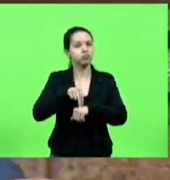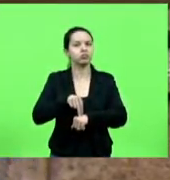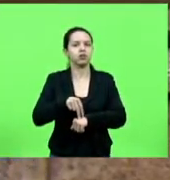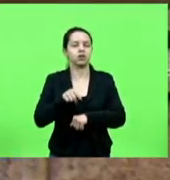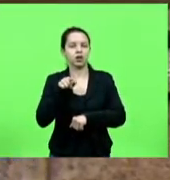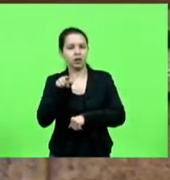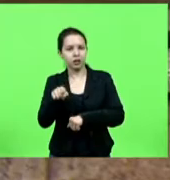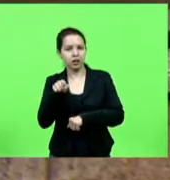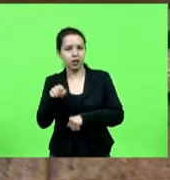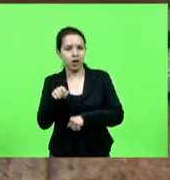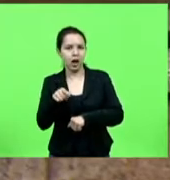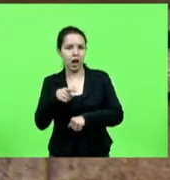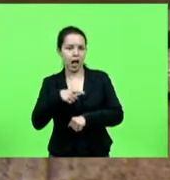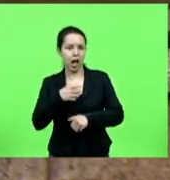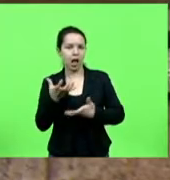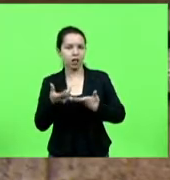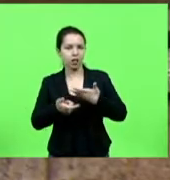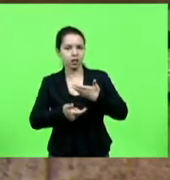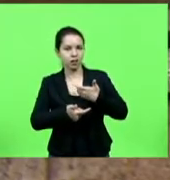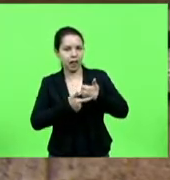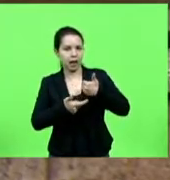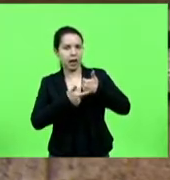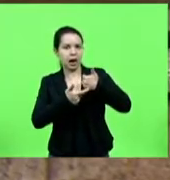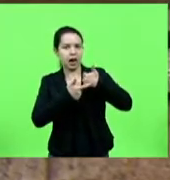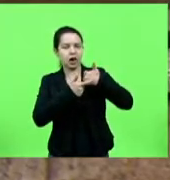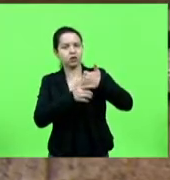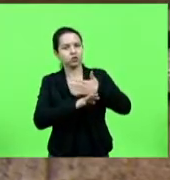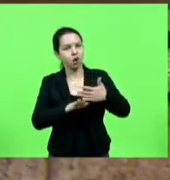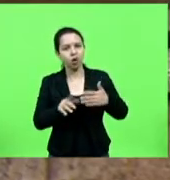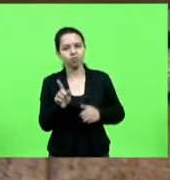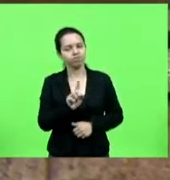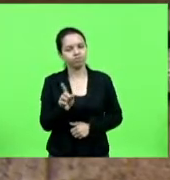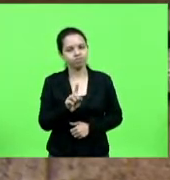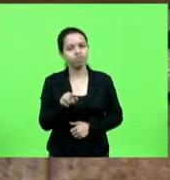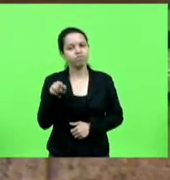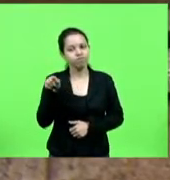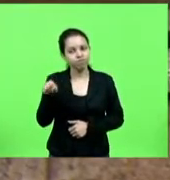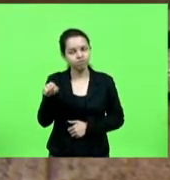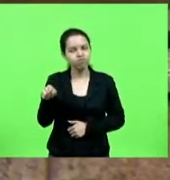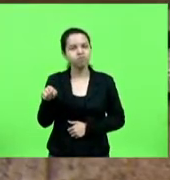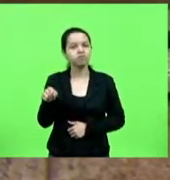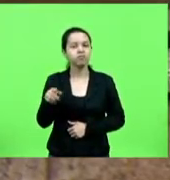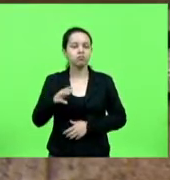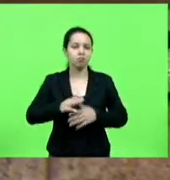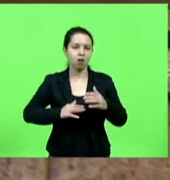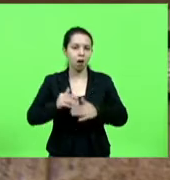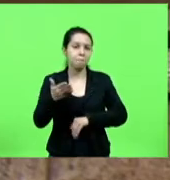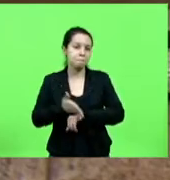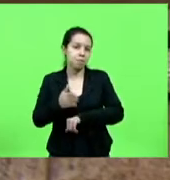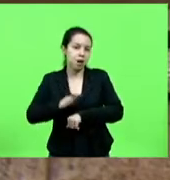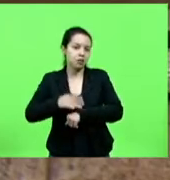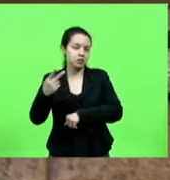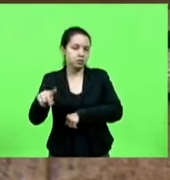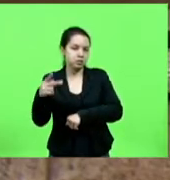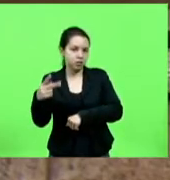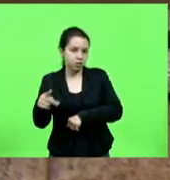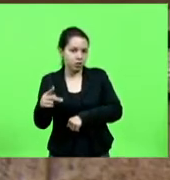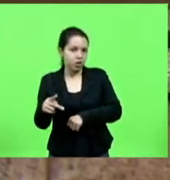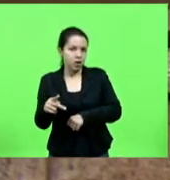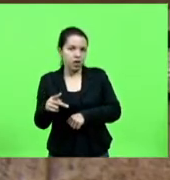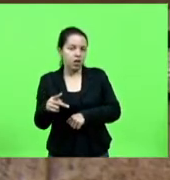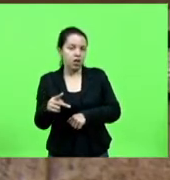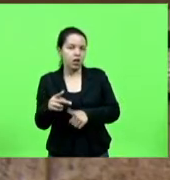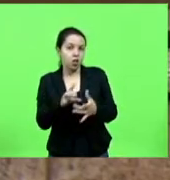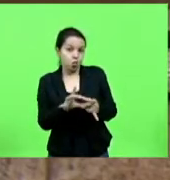criando agenda para o presidente, não. Ele está fazendo a parte dele, não deixando que dois,